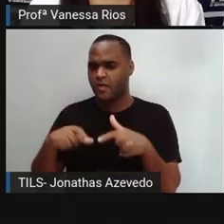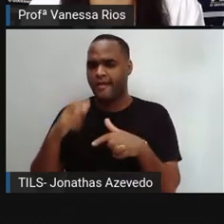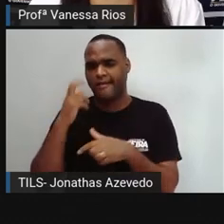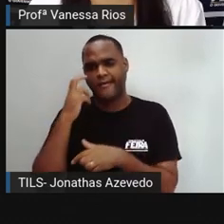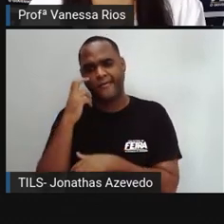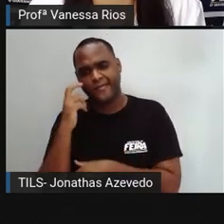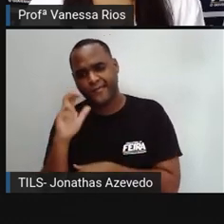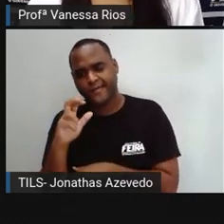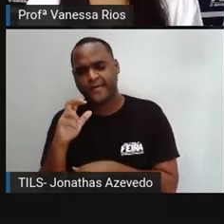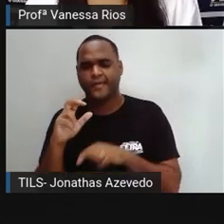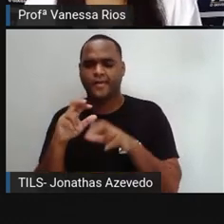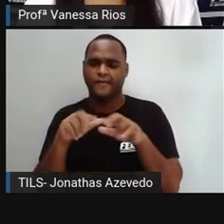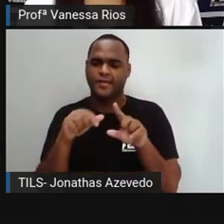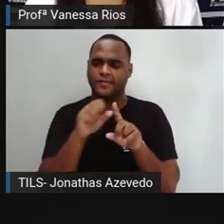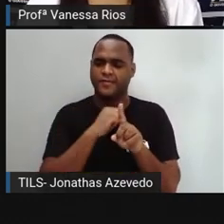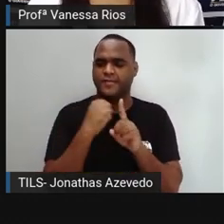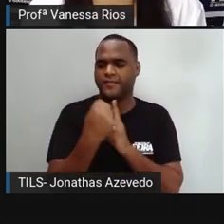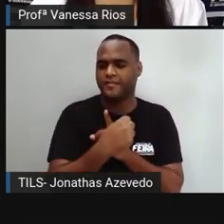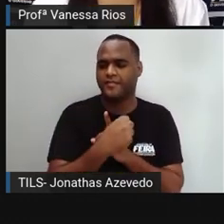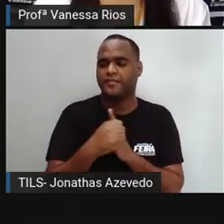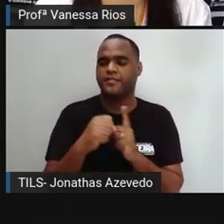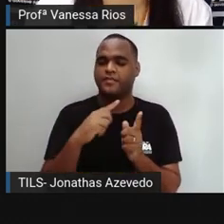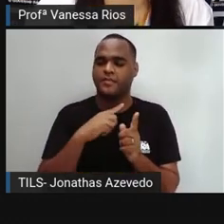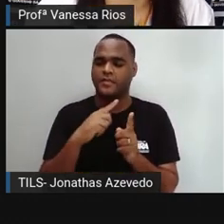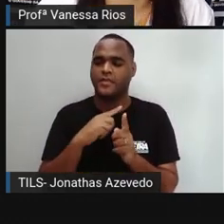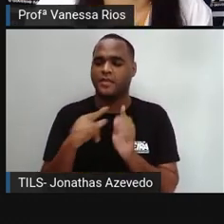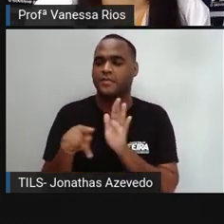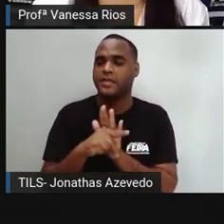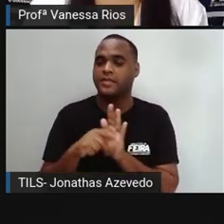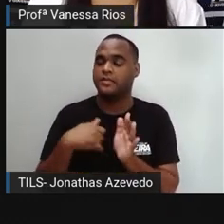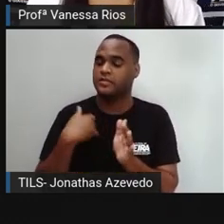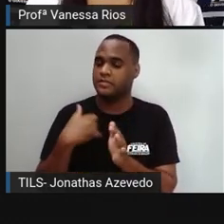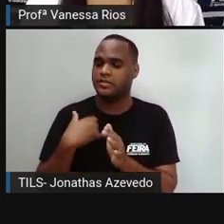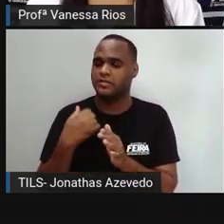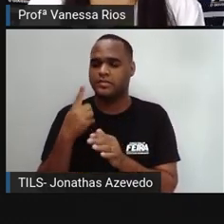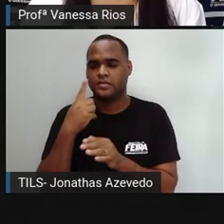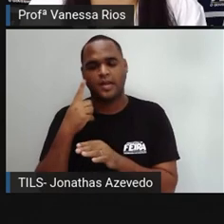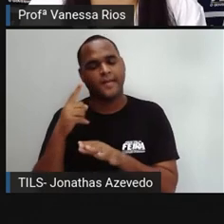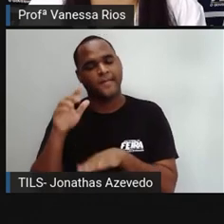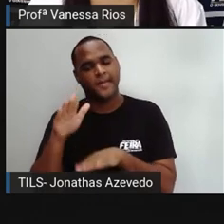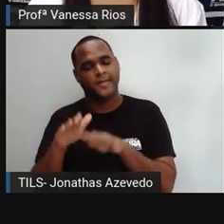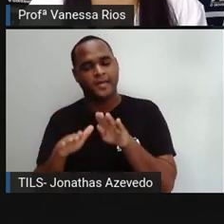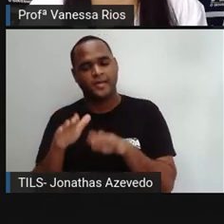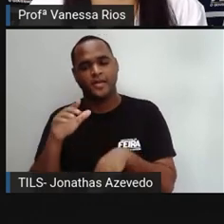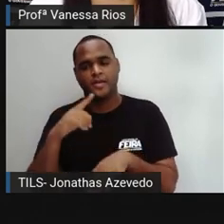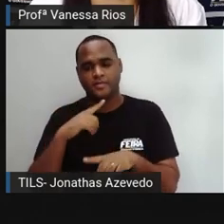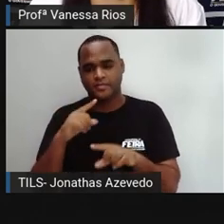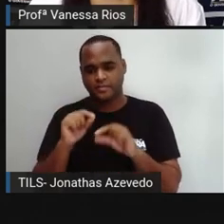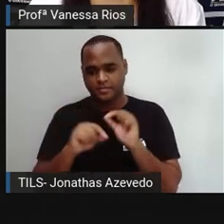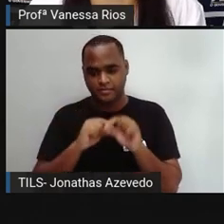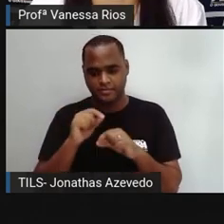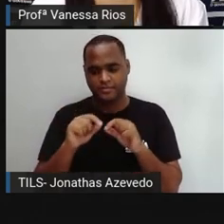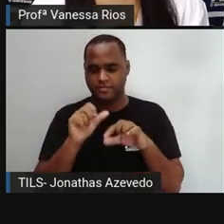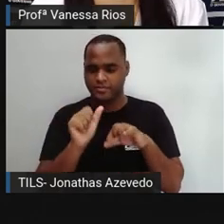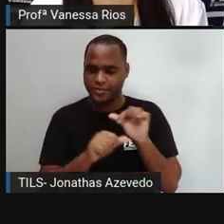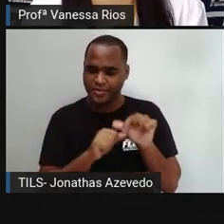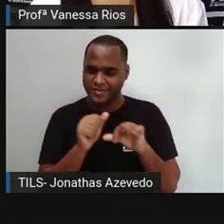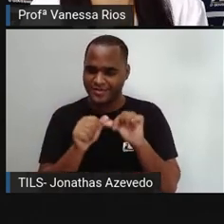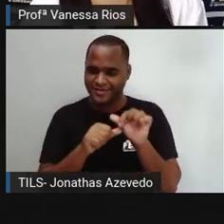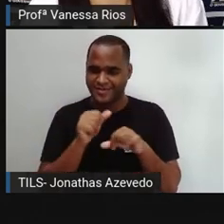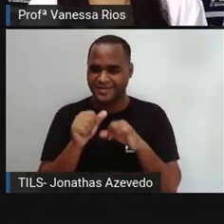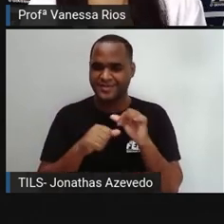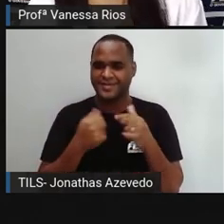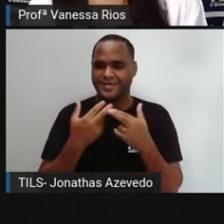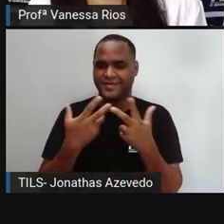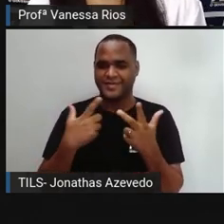cultura, ao meio social, mas até à própria idade, as gírias podem ter aí alterações e terem